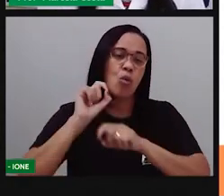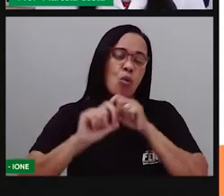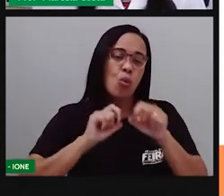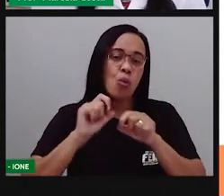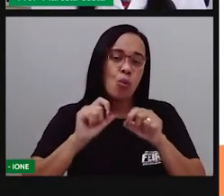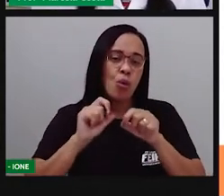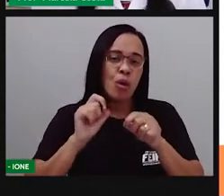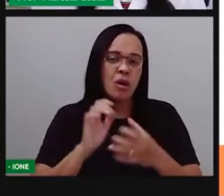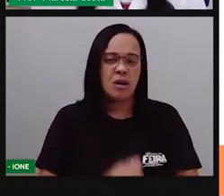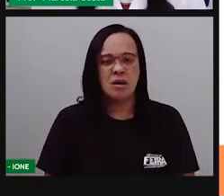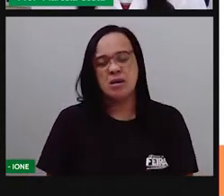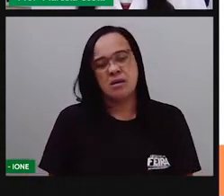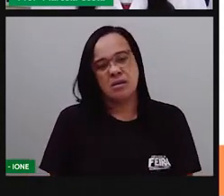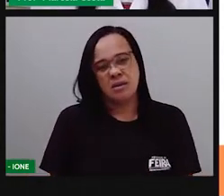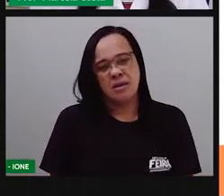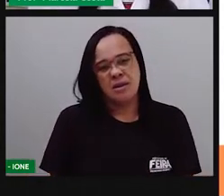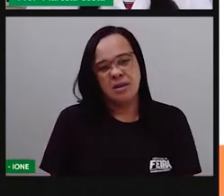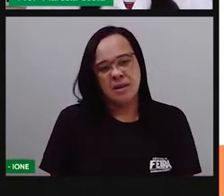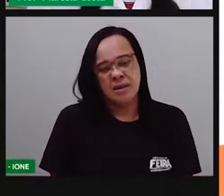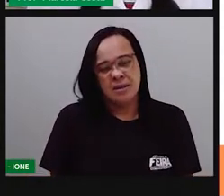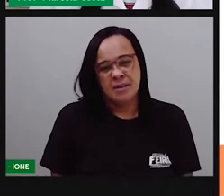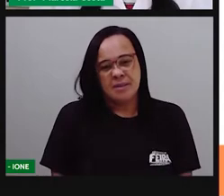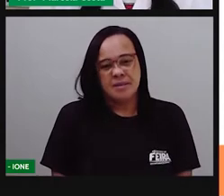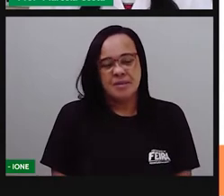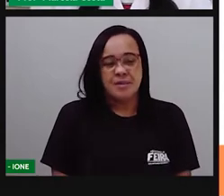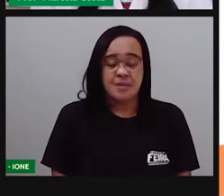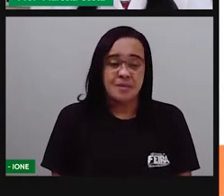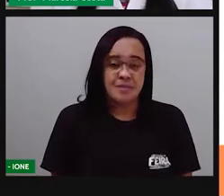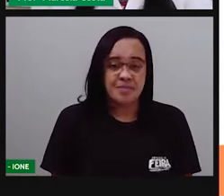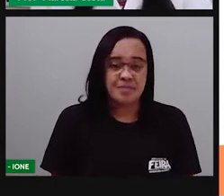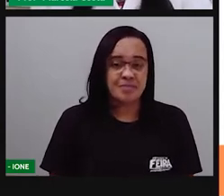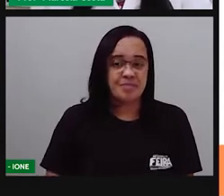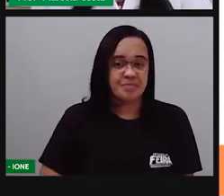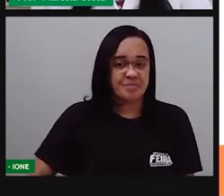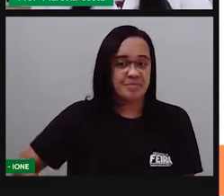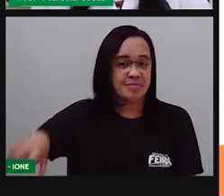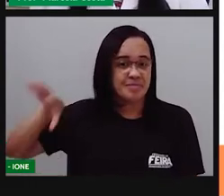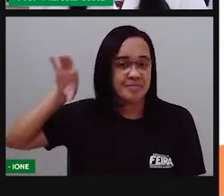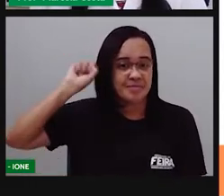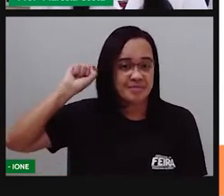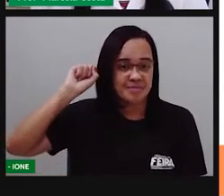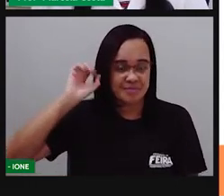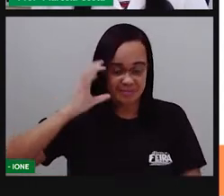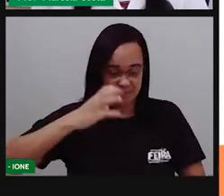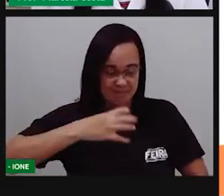falar sobre o tema destravando os sons.